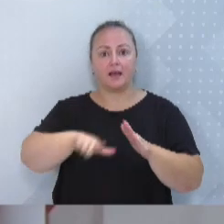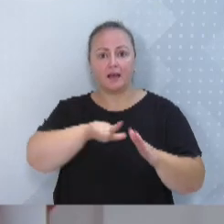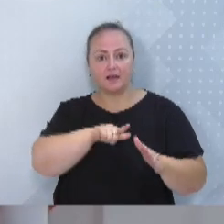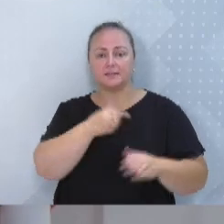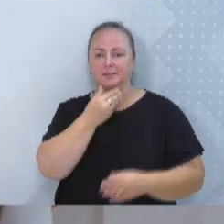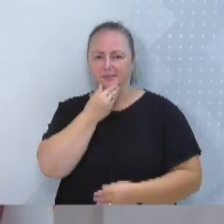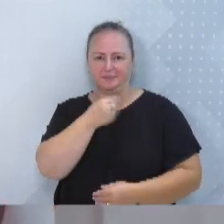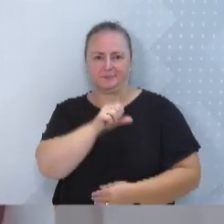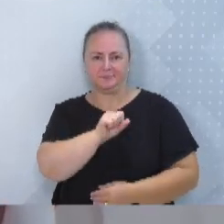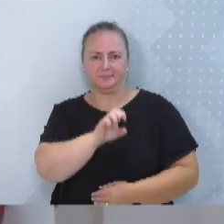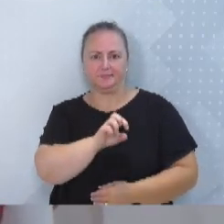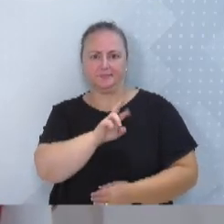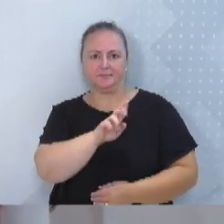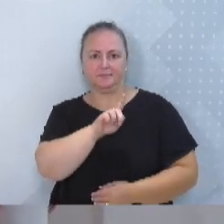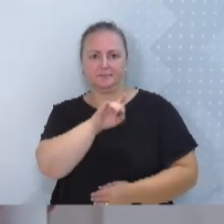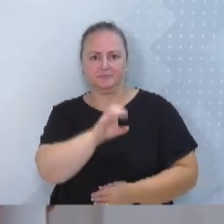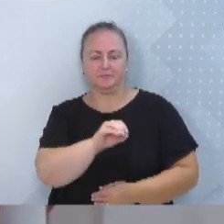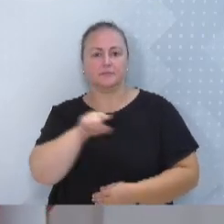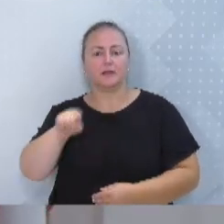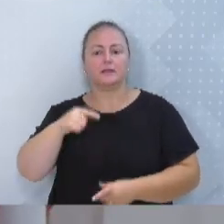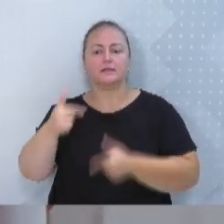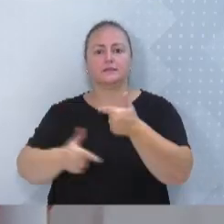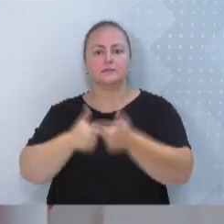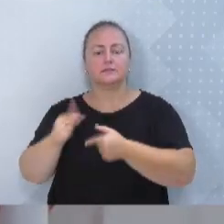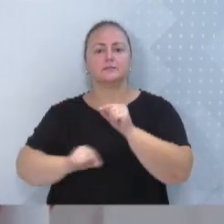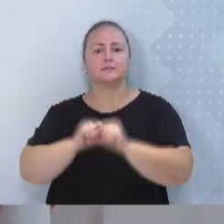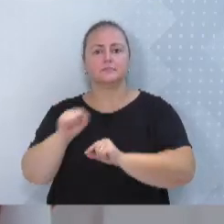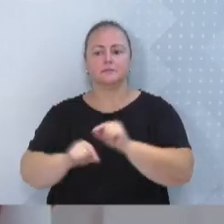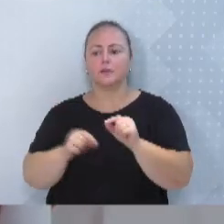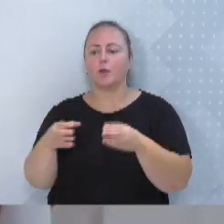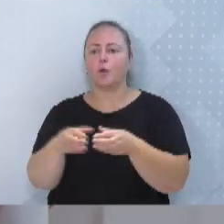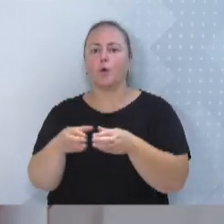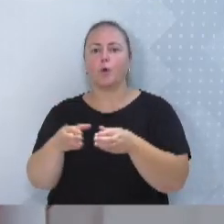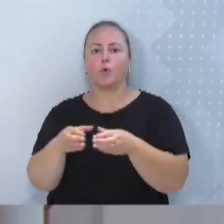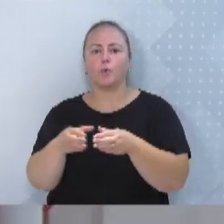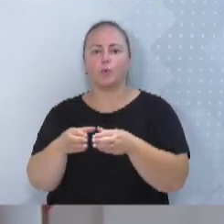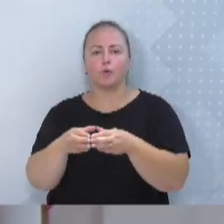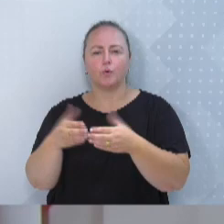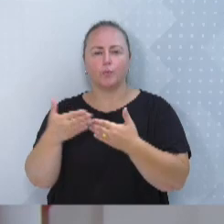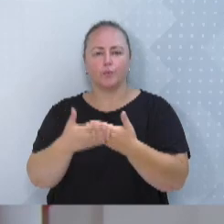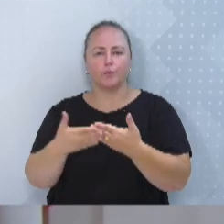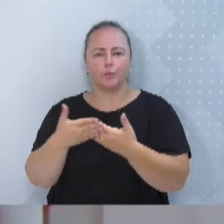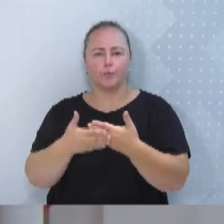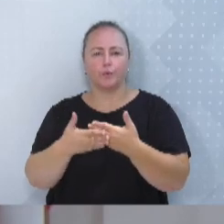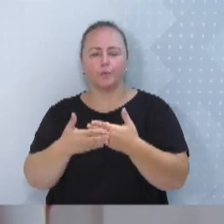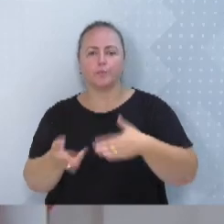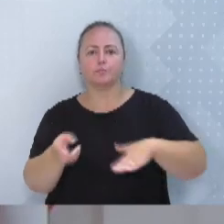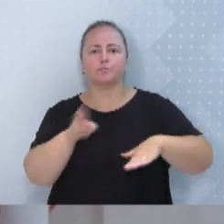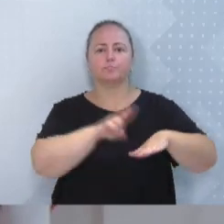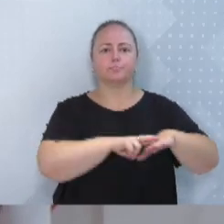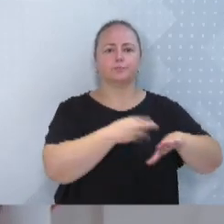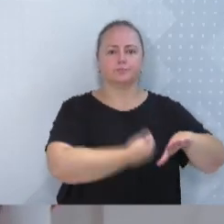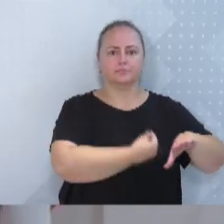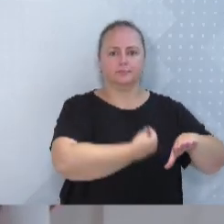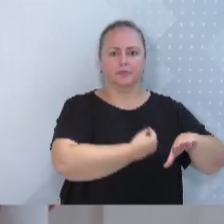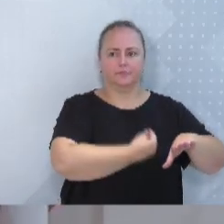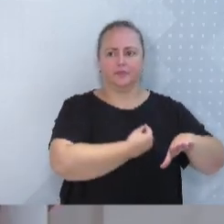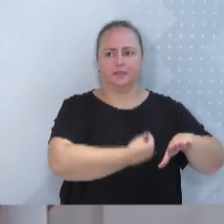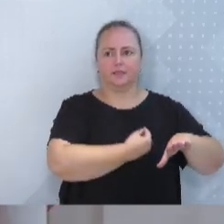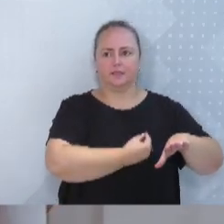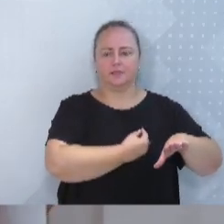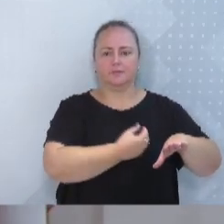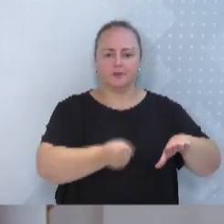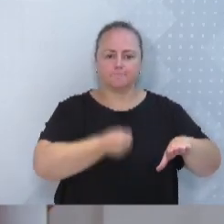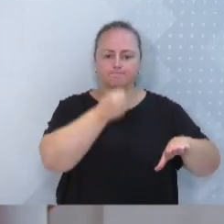com usuários que saíam de comunidades terapêuticas e iam para a reabilitação. Ou seja, para a